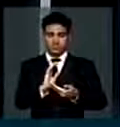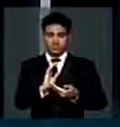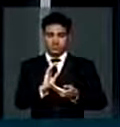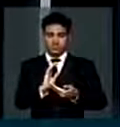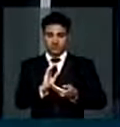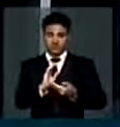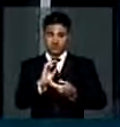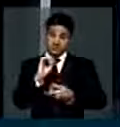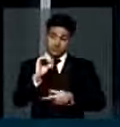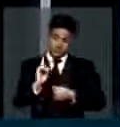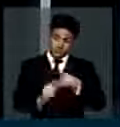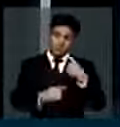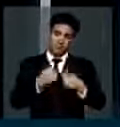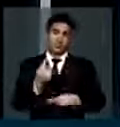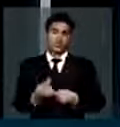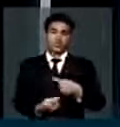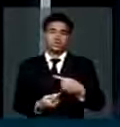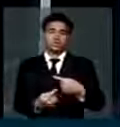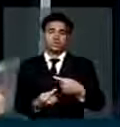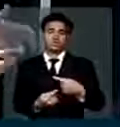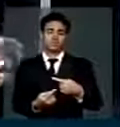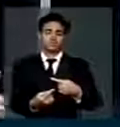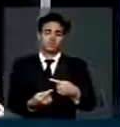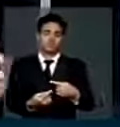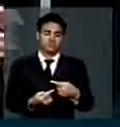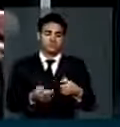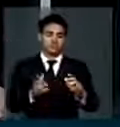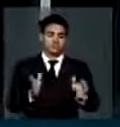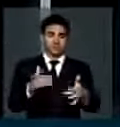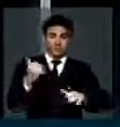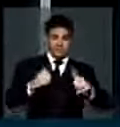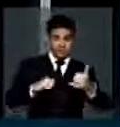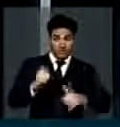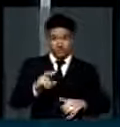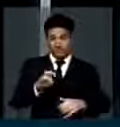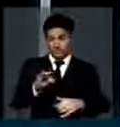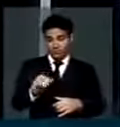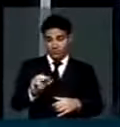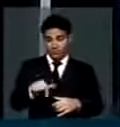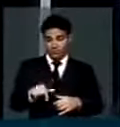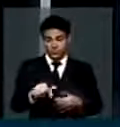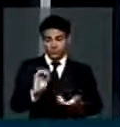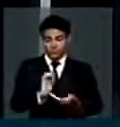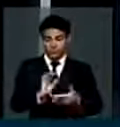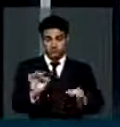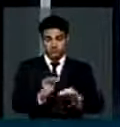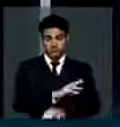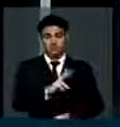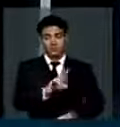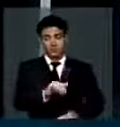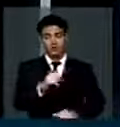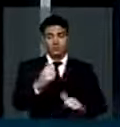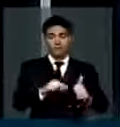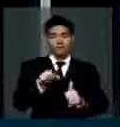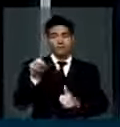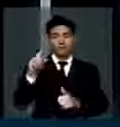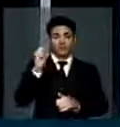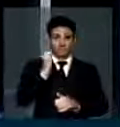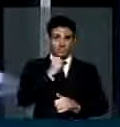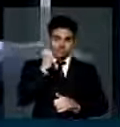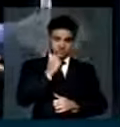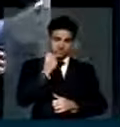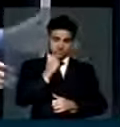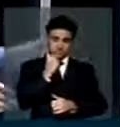seguida, depois, deputado Zalci, que nós apreciarmos os vetos aqui na Câmara, é que os vetos serão apreciados no Senado. Ou seja,